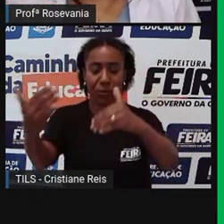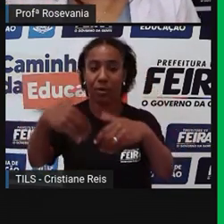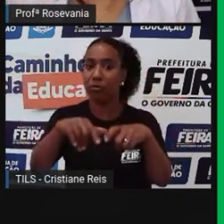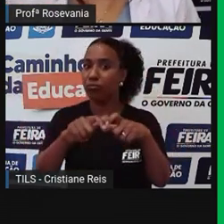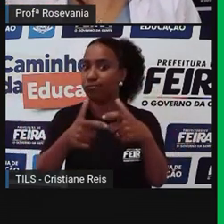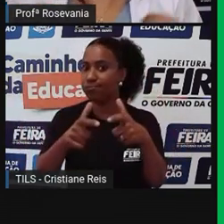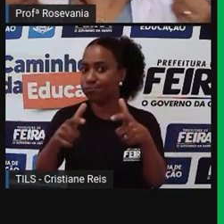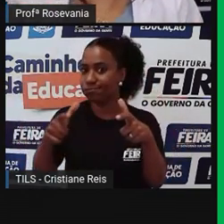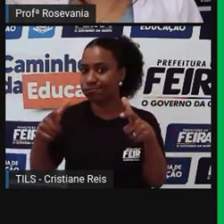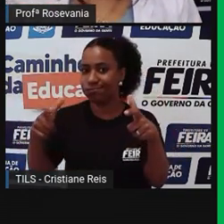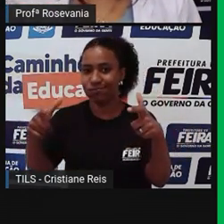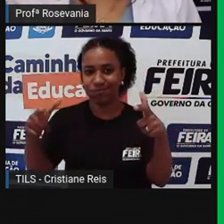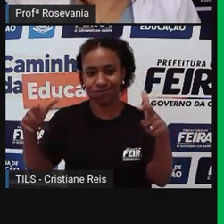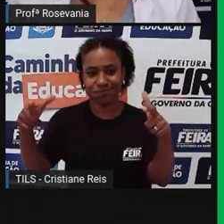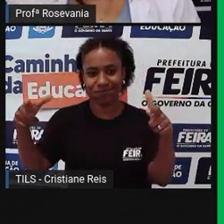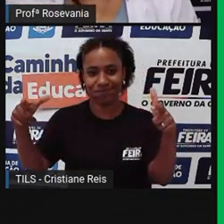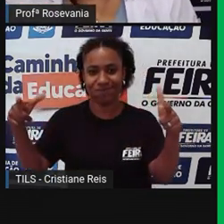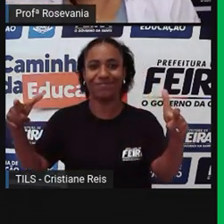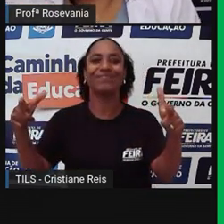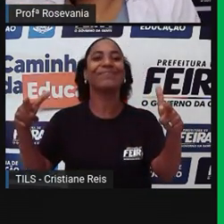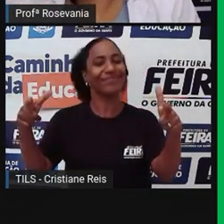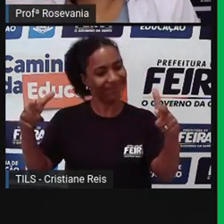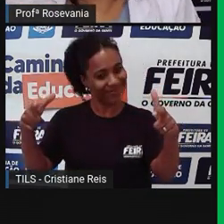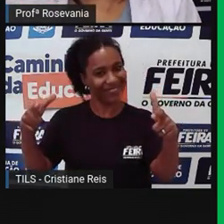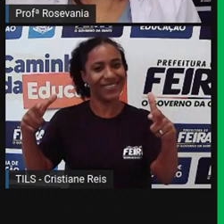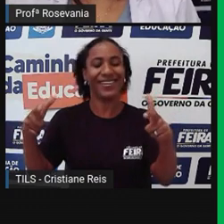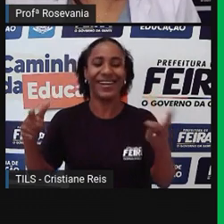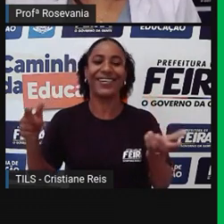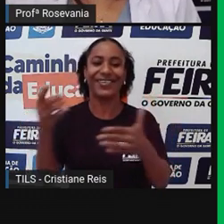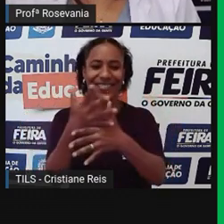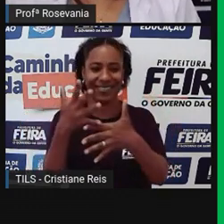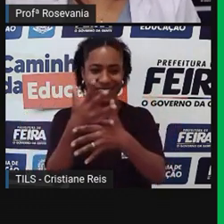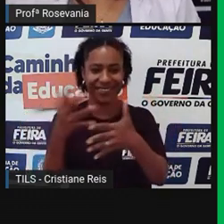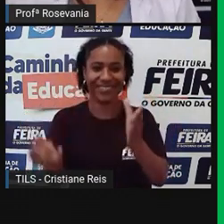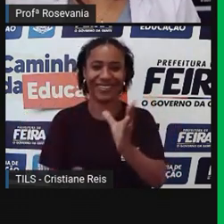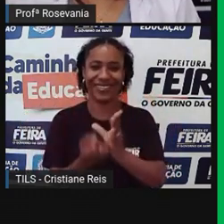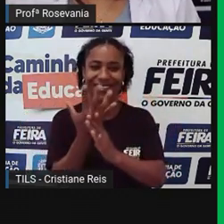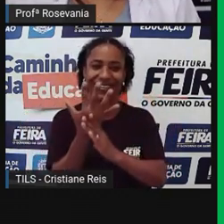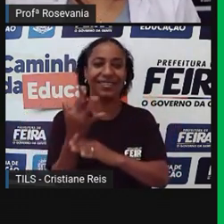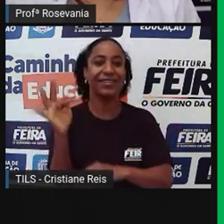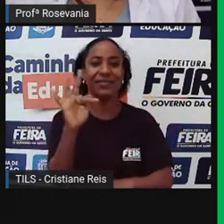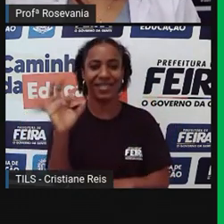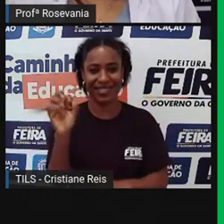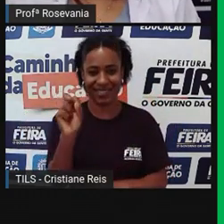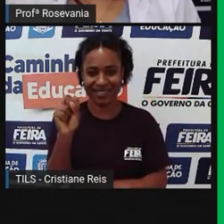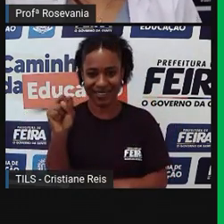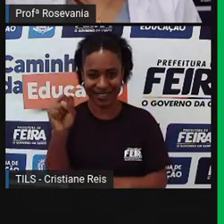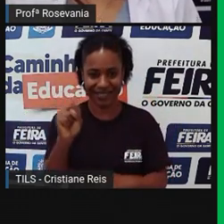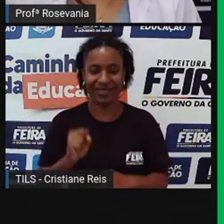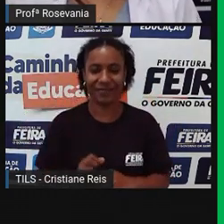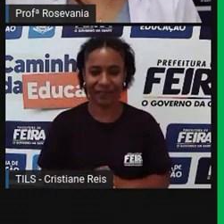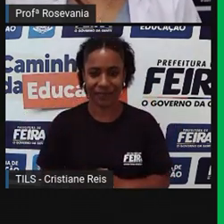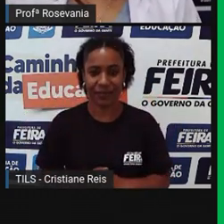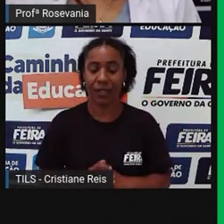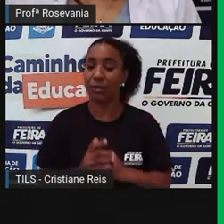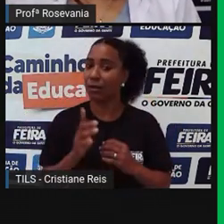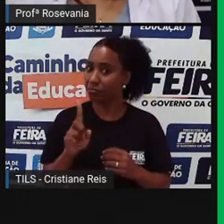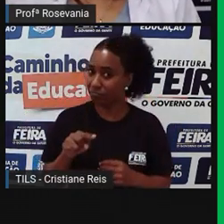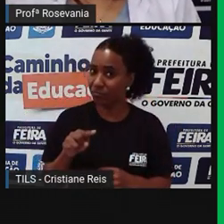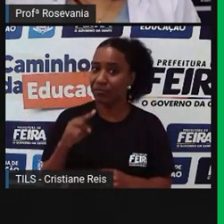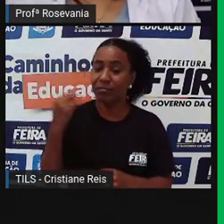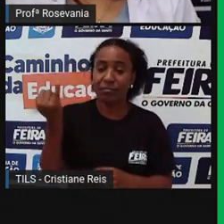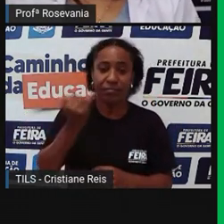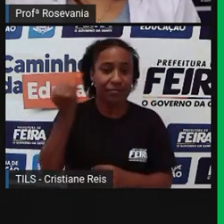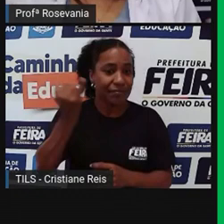instalação de pessoas, que chegou a virar a nossa cidade, né, então é muito importante a gente saber que essa atividade